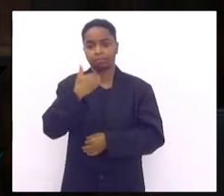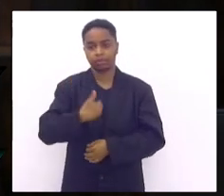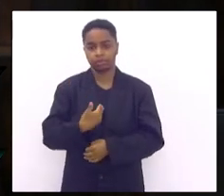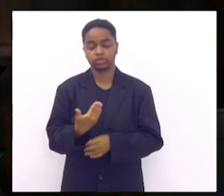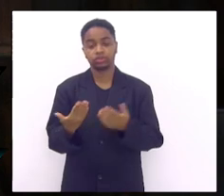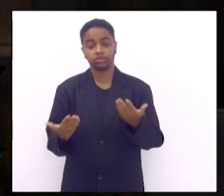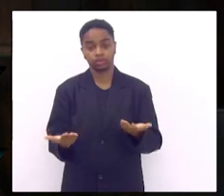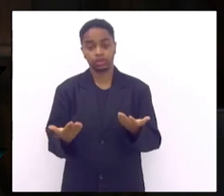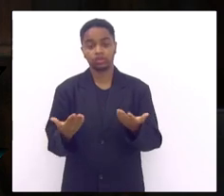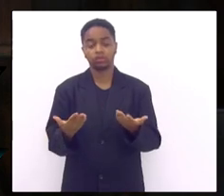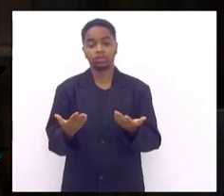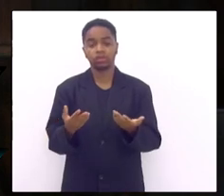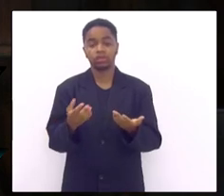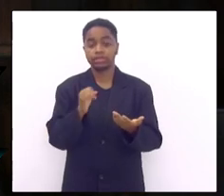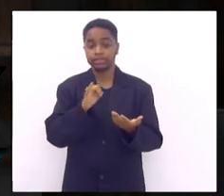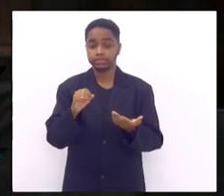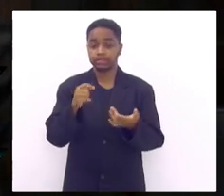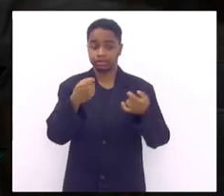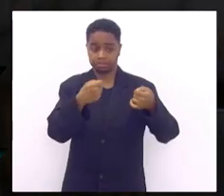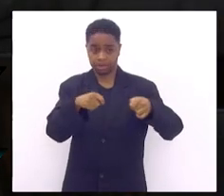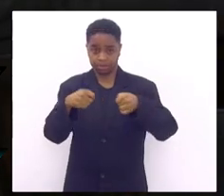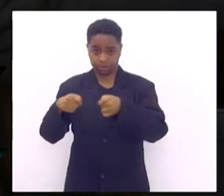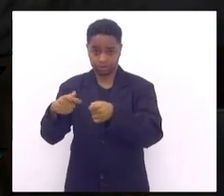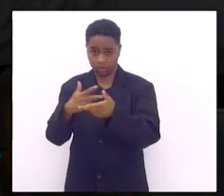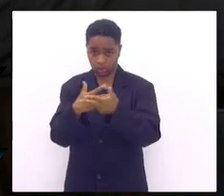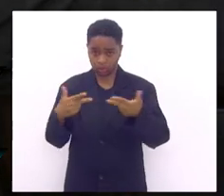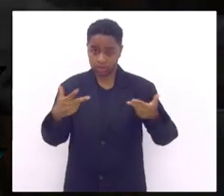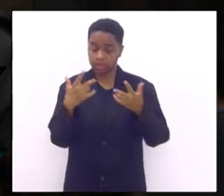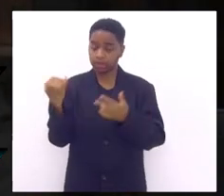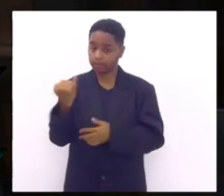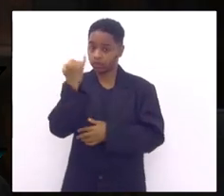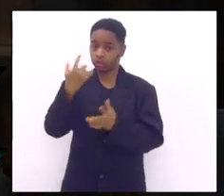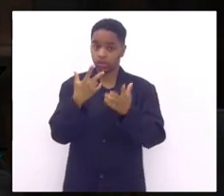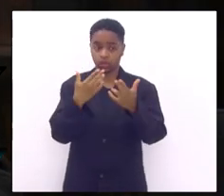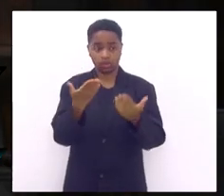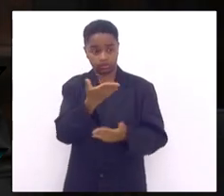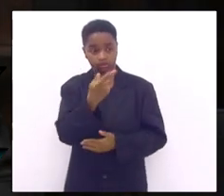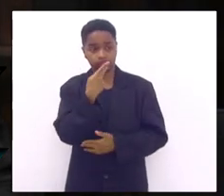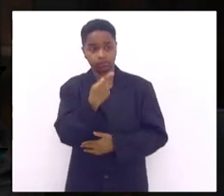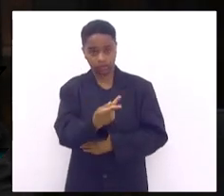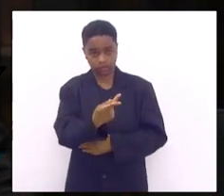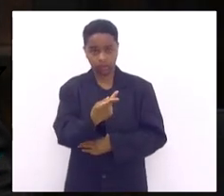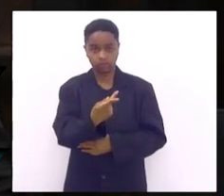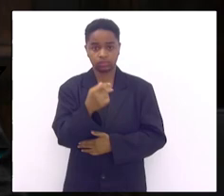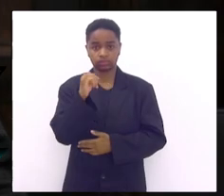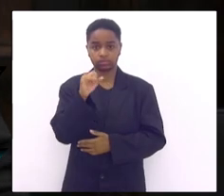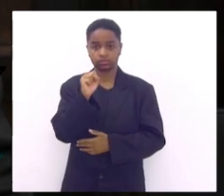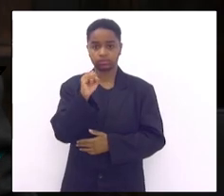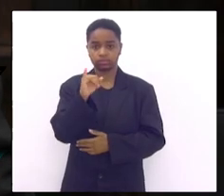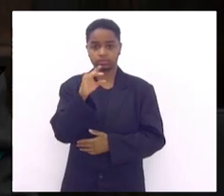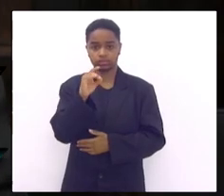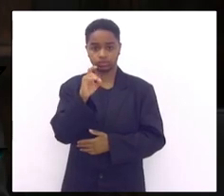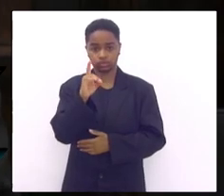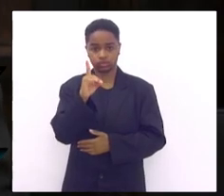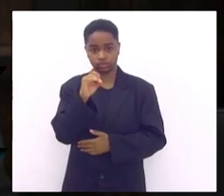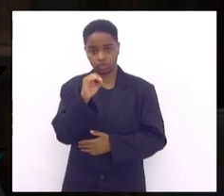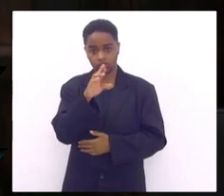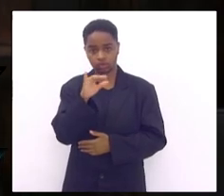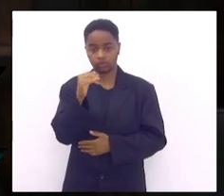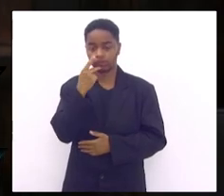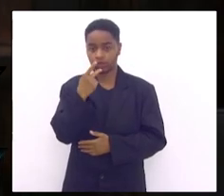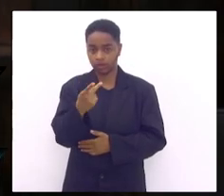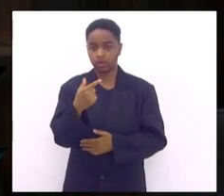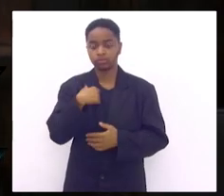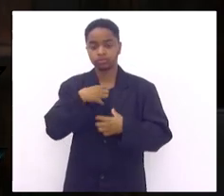quanto mais tiver demanda demandas tão importantes quanto essa que o doutor Isidoro fez questão de frisar mas eu fico